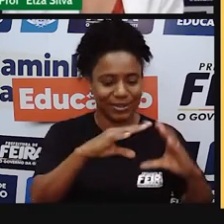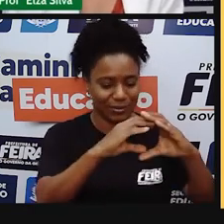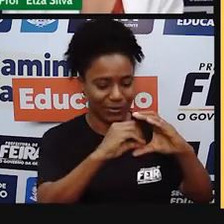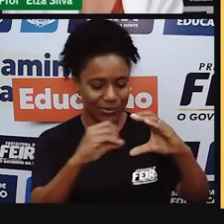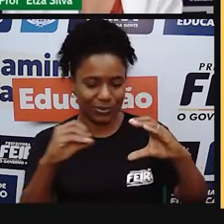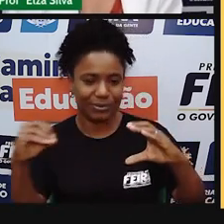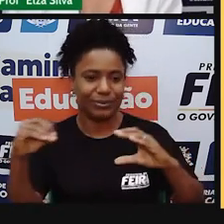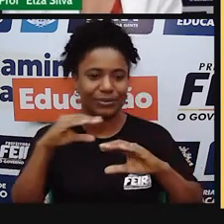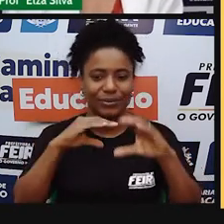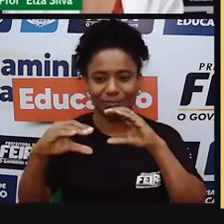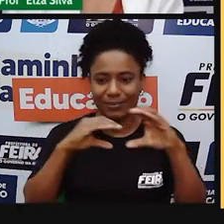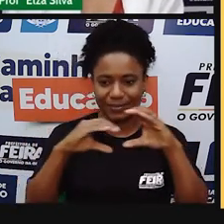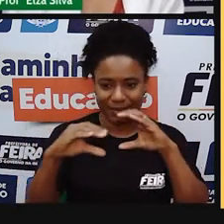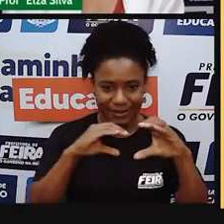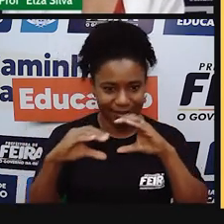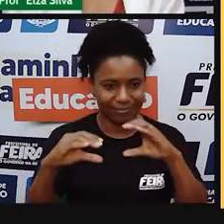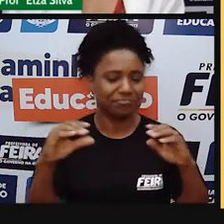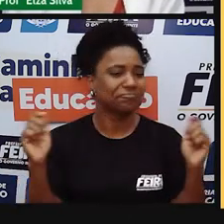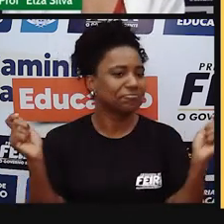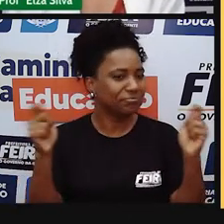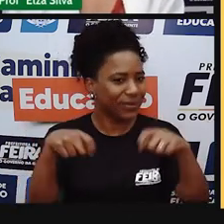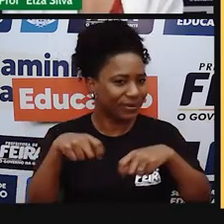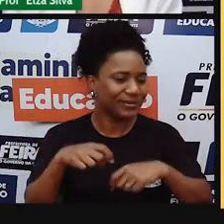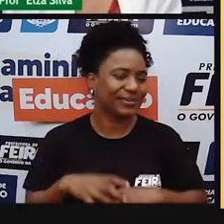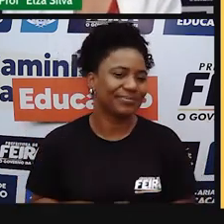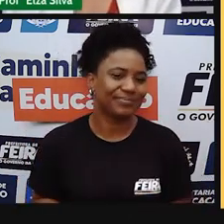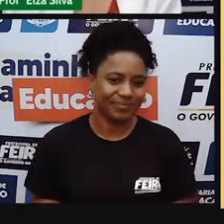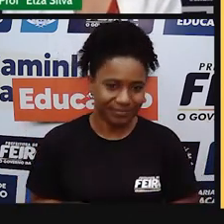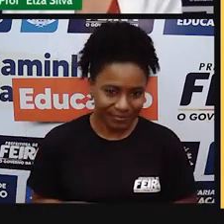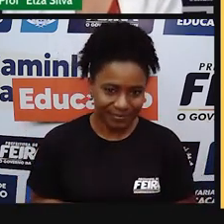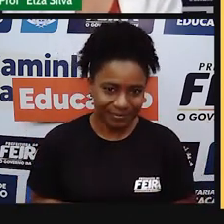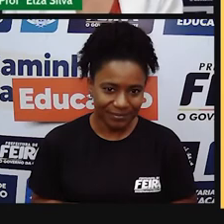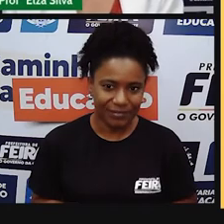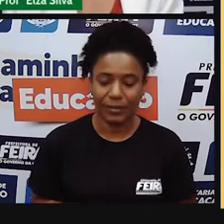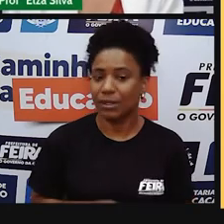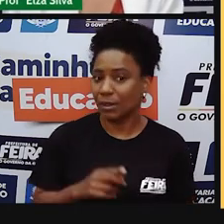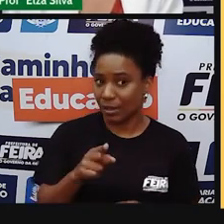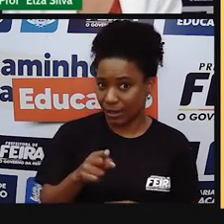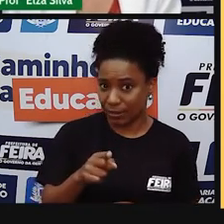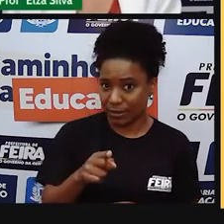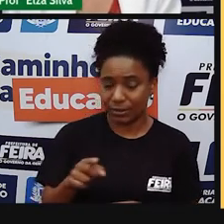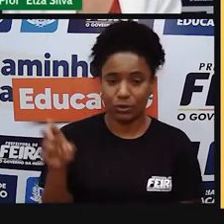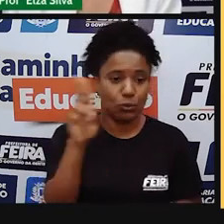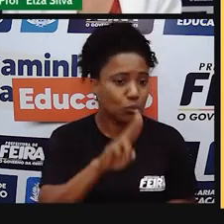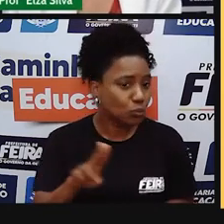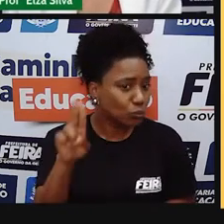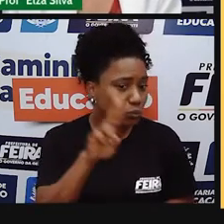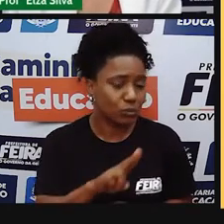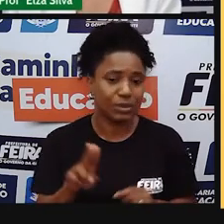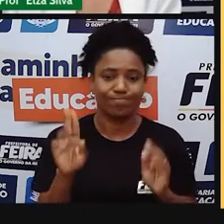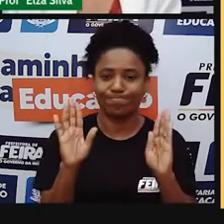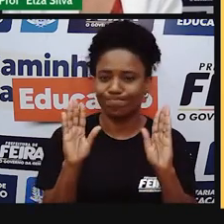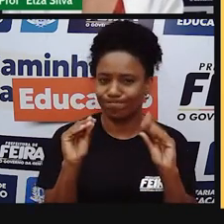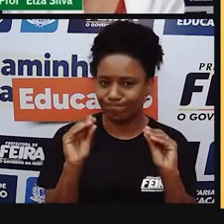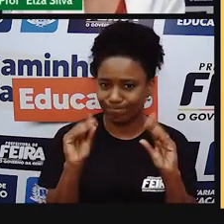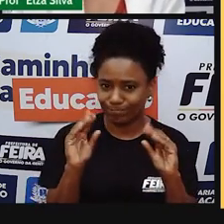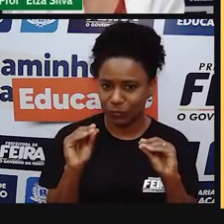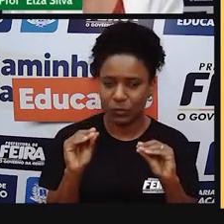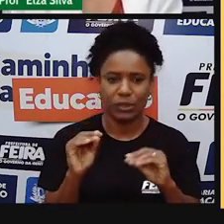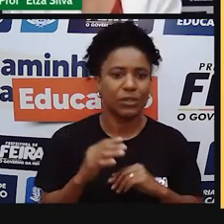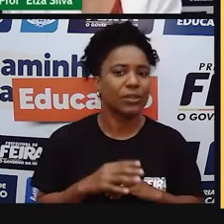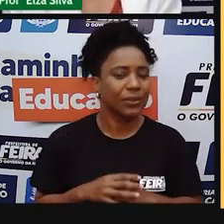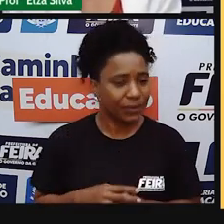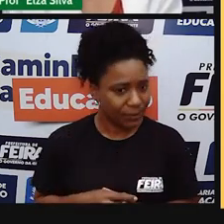para comunicação e na verdade são muito utilizados. What is this?